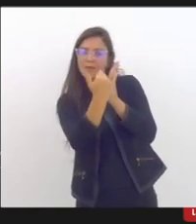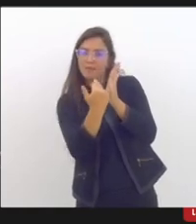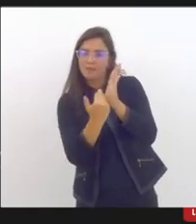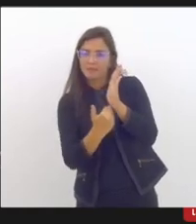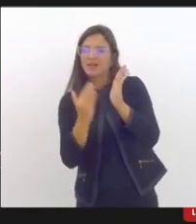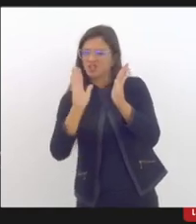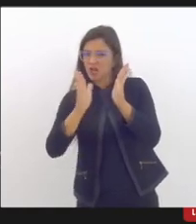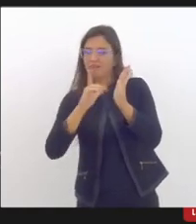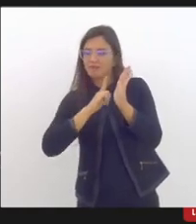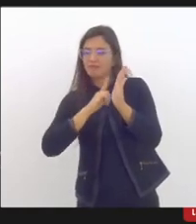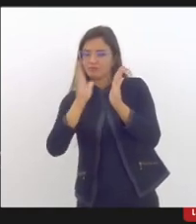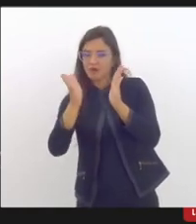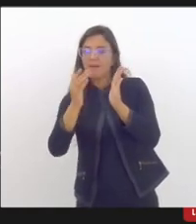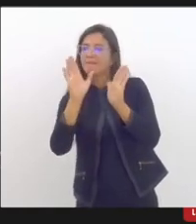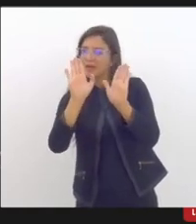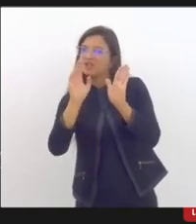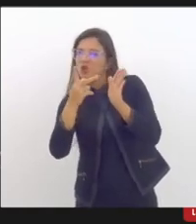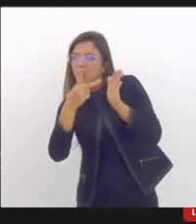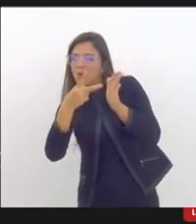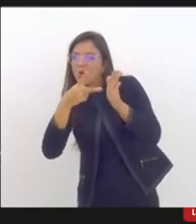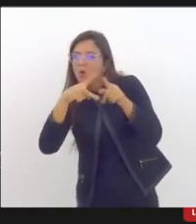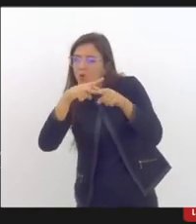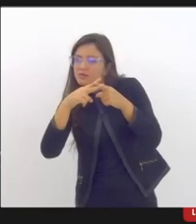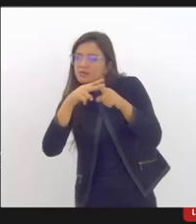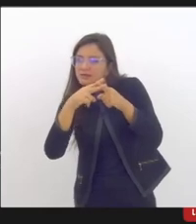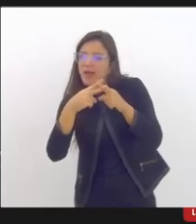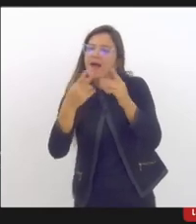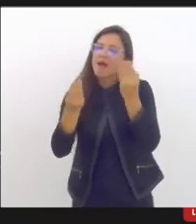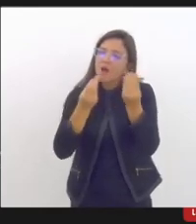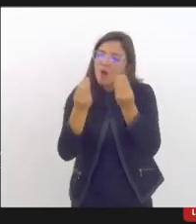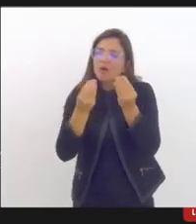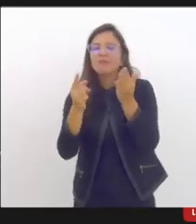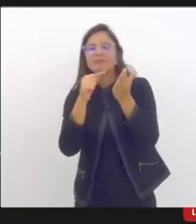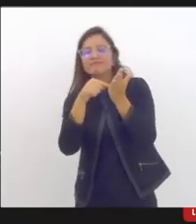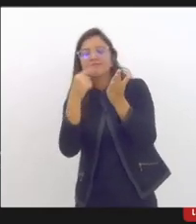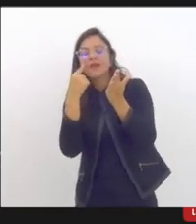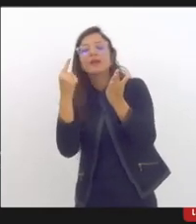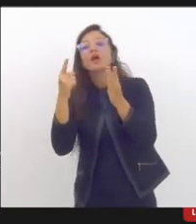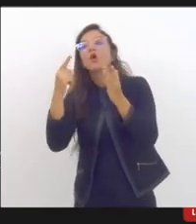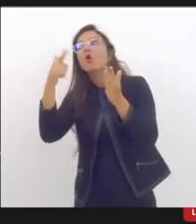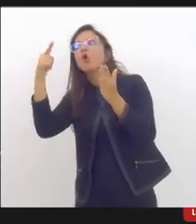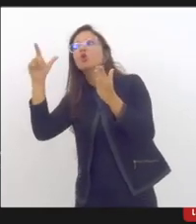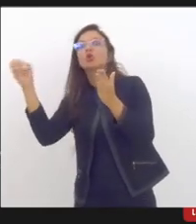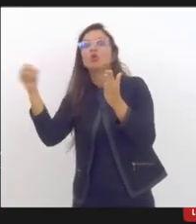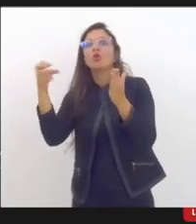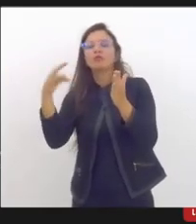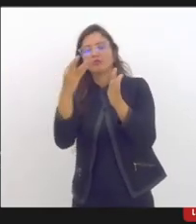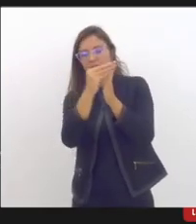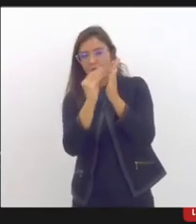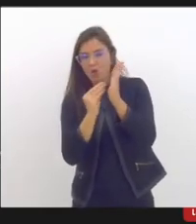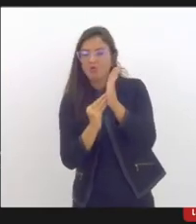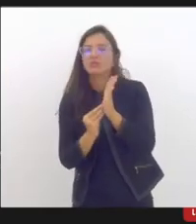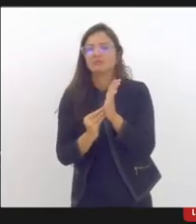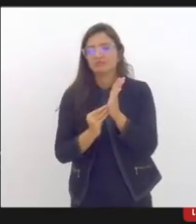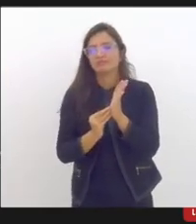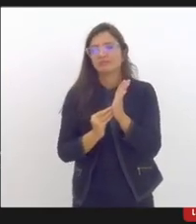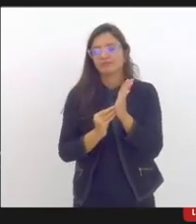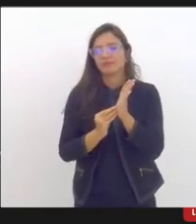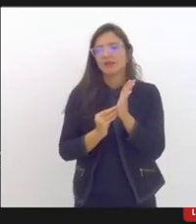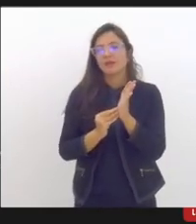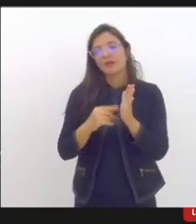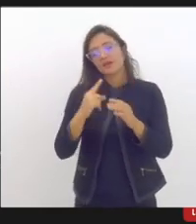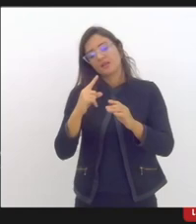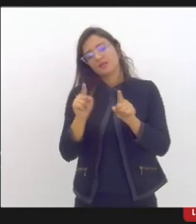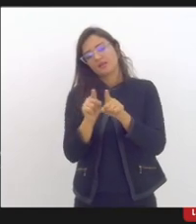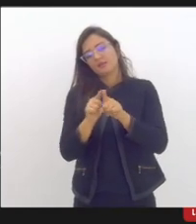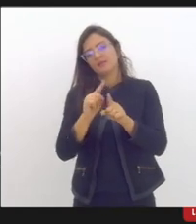publicizou e que a gente vai trazer uma reedição, né? Com informações atualizadas. A gente pretende também trabalhar